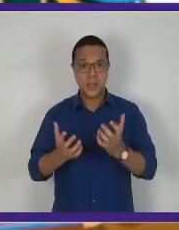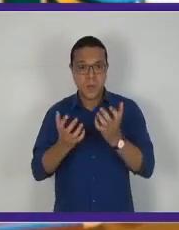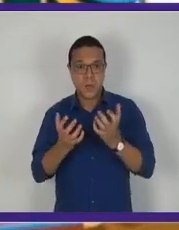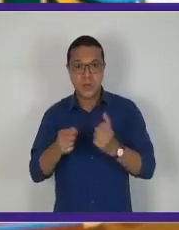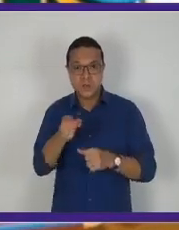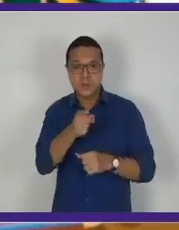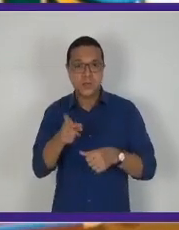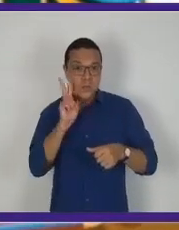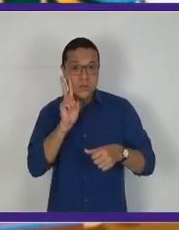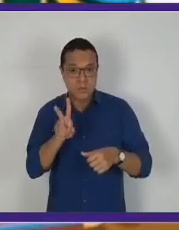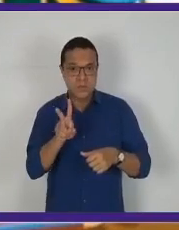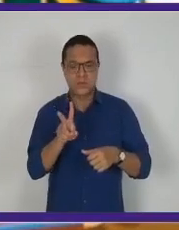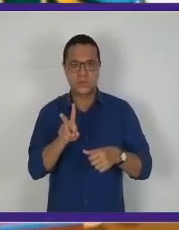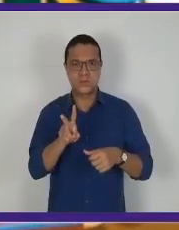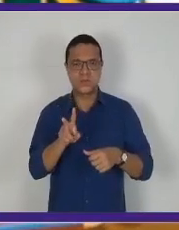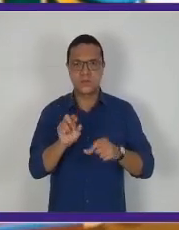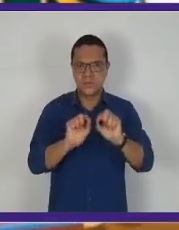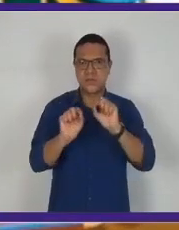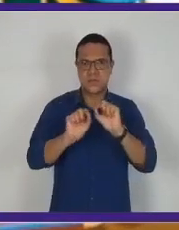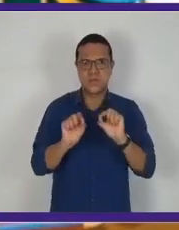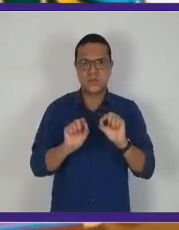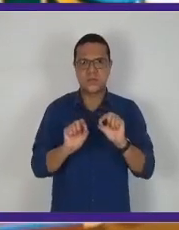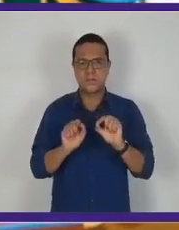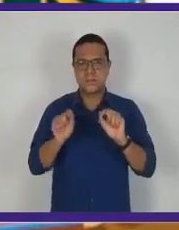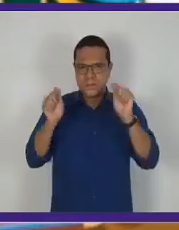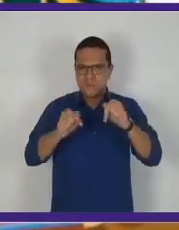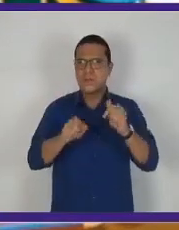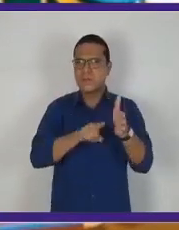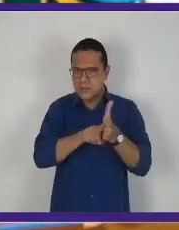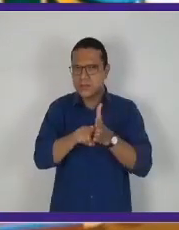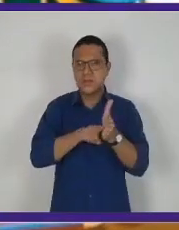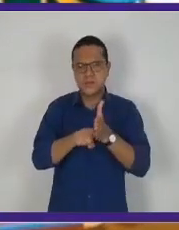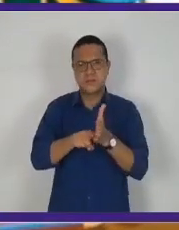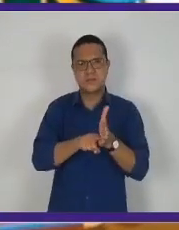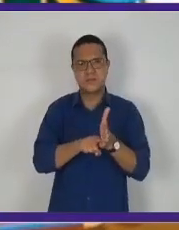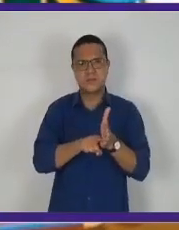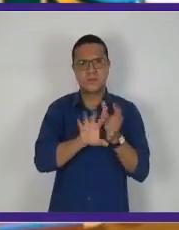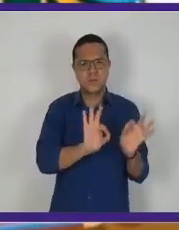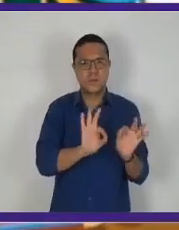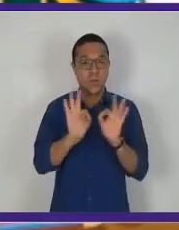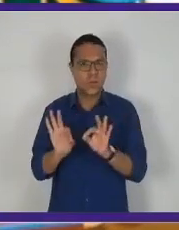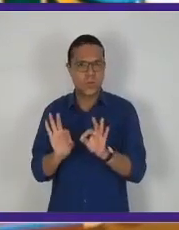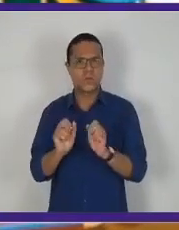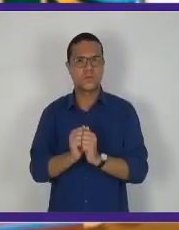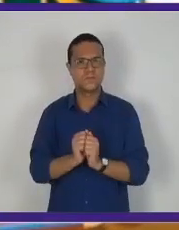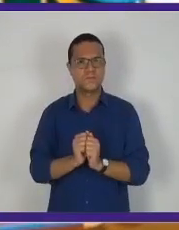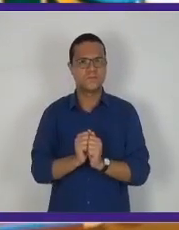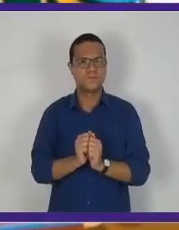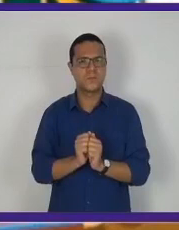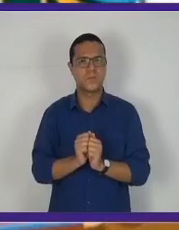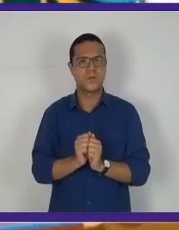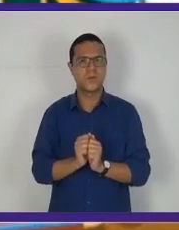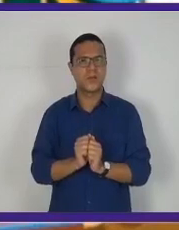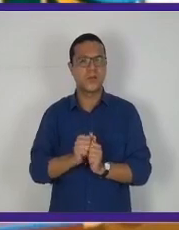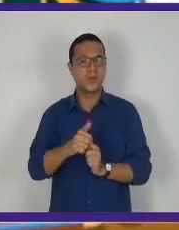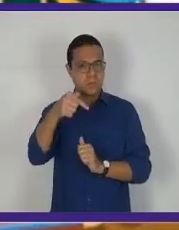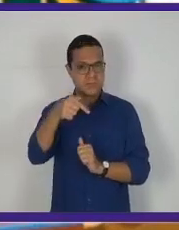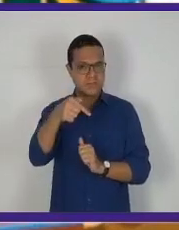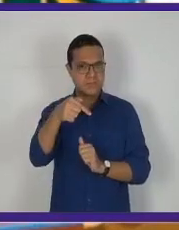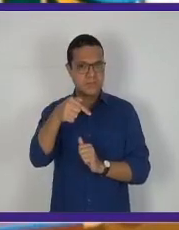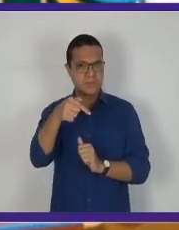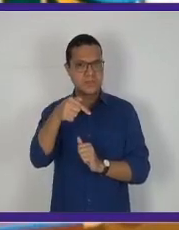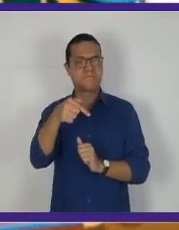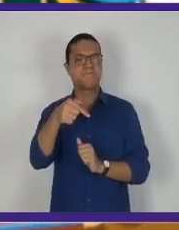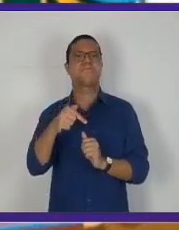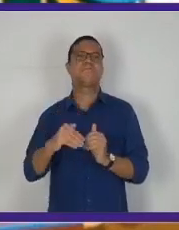Eu quero que você observe que nessa questão se colocou de propósito o 7 na